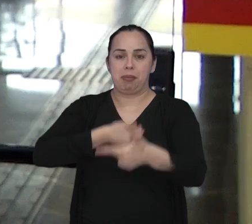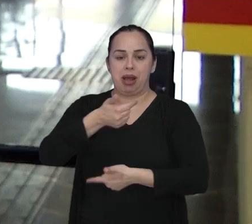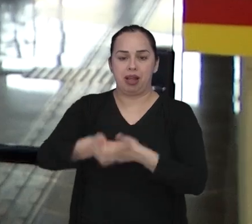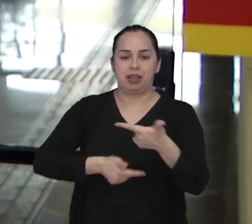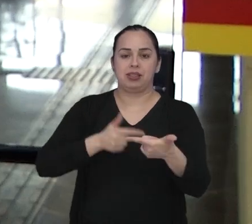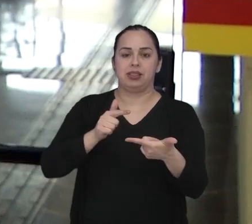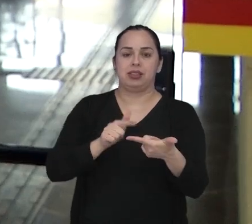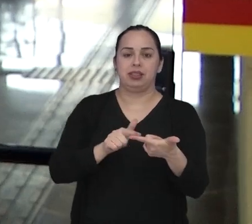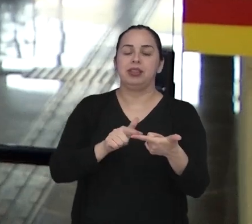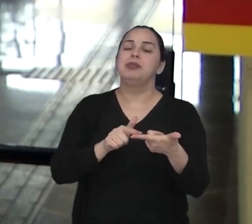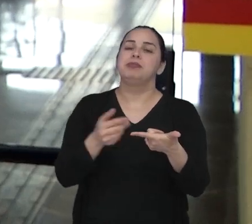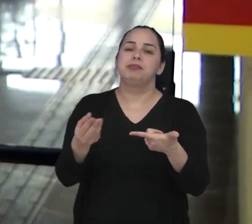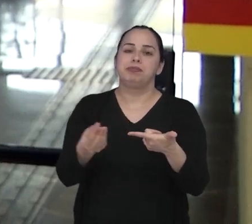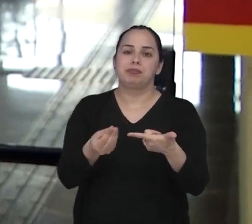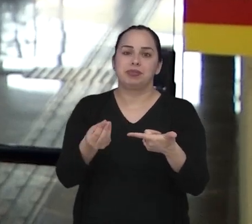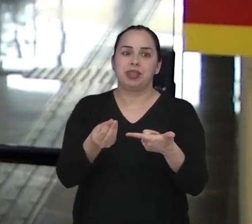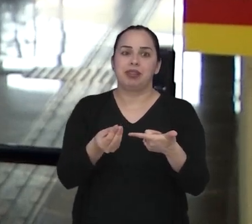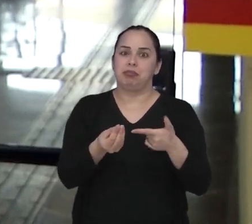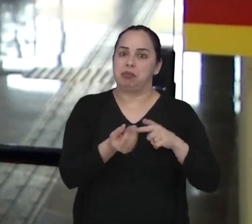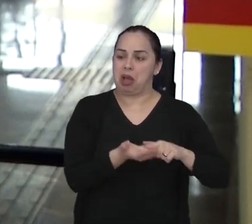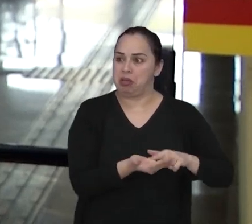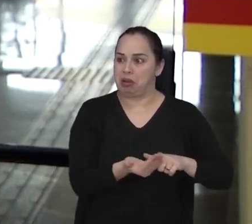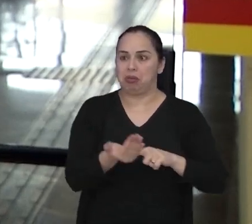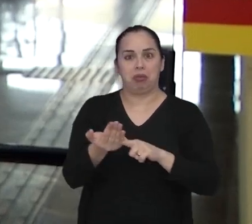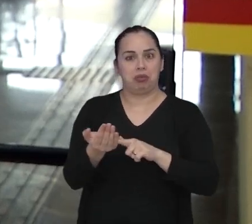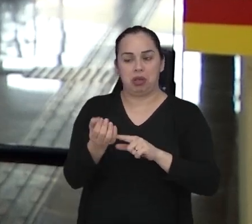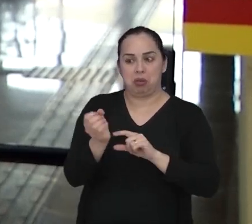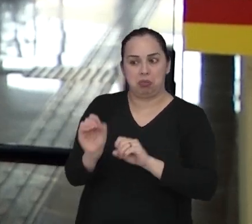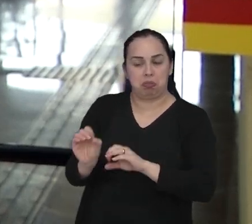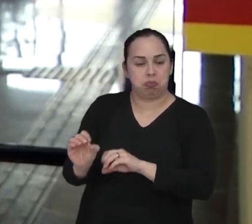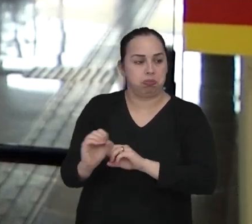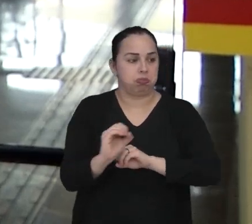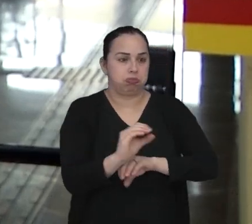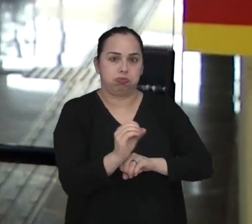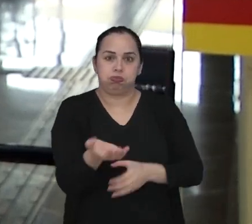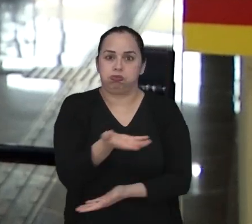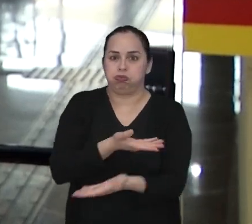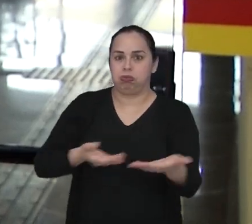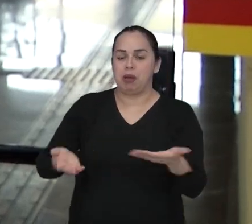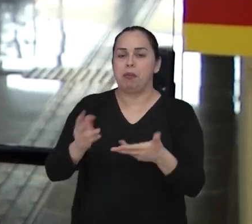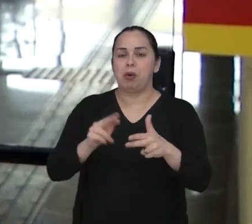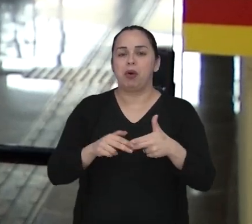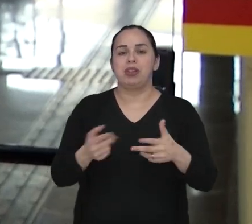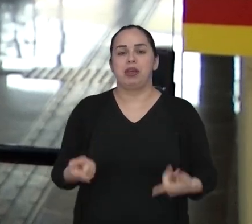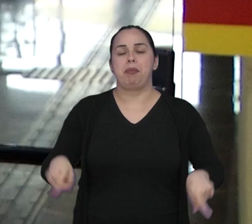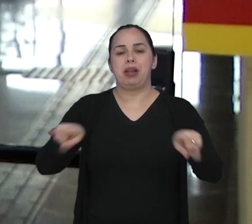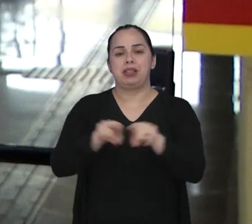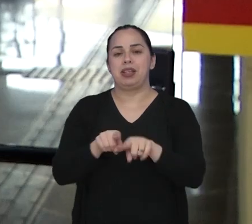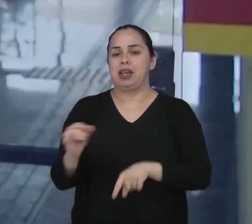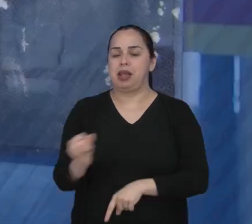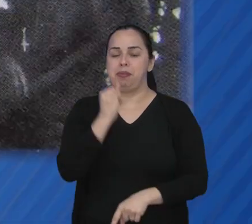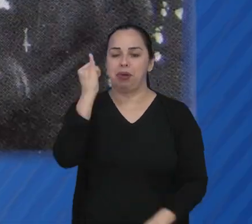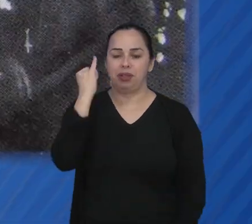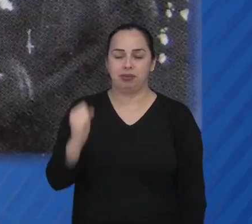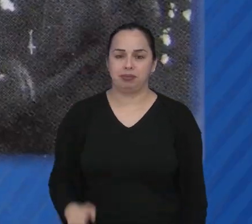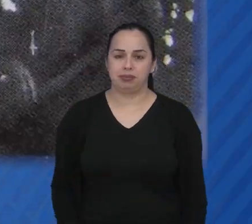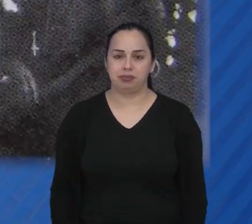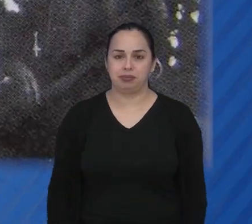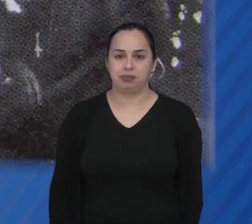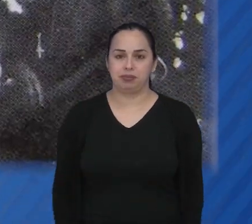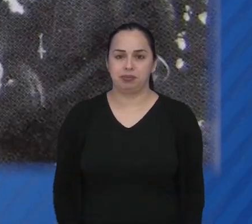transferência de tecnologia. Então, é fundamental essa parceria Brasil-Japão.